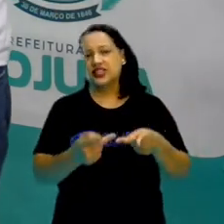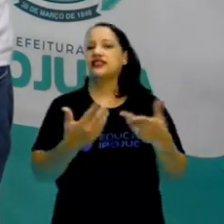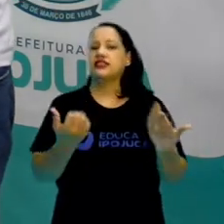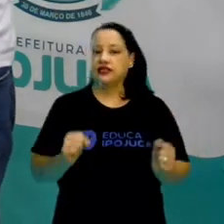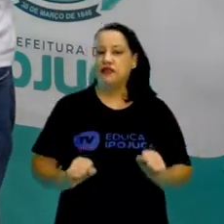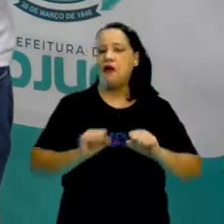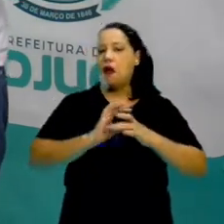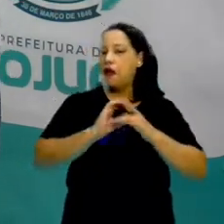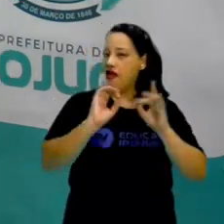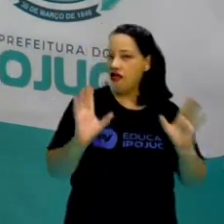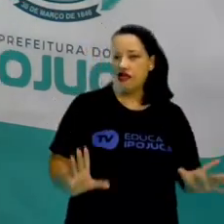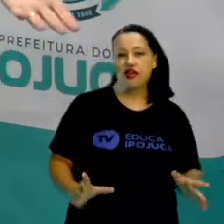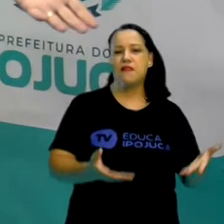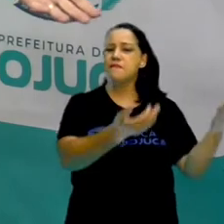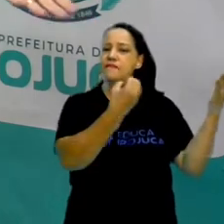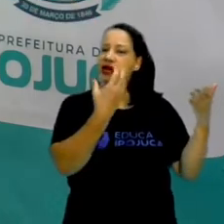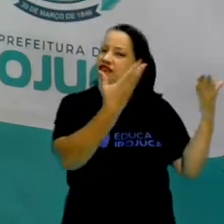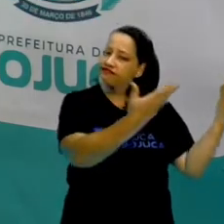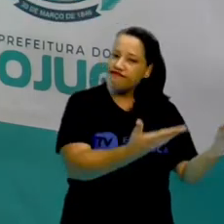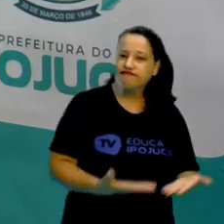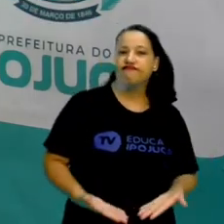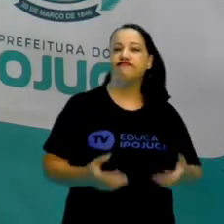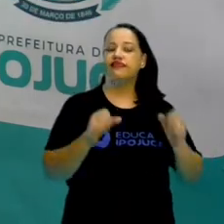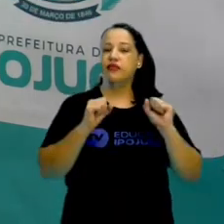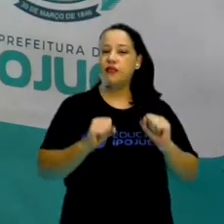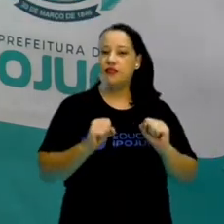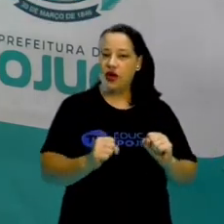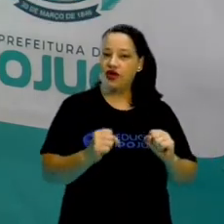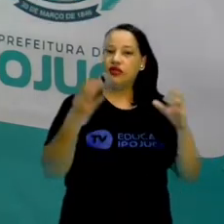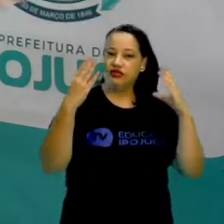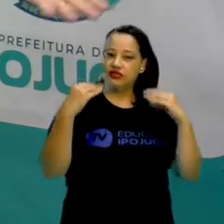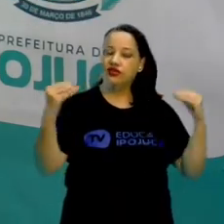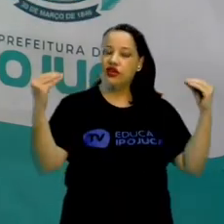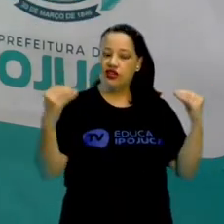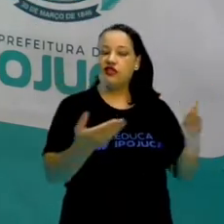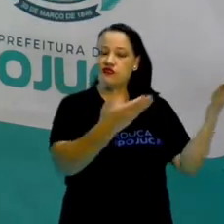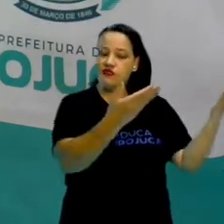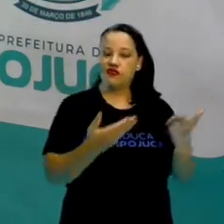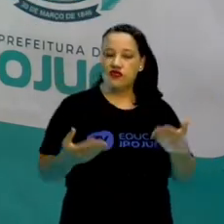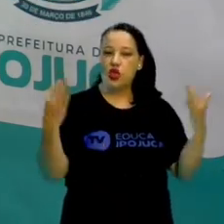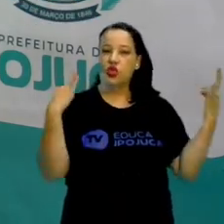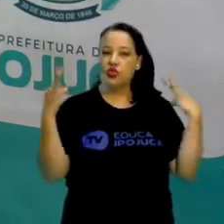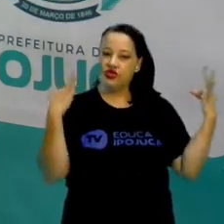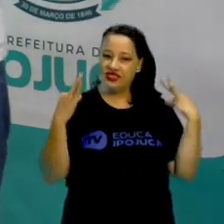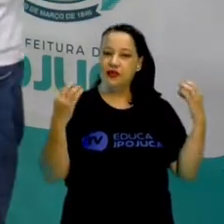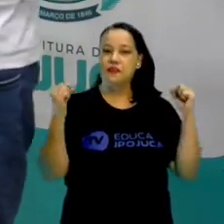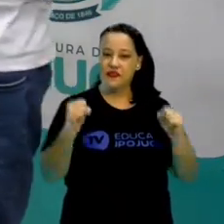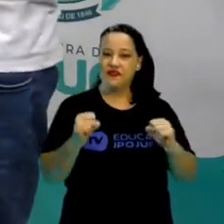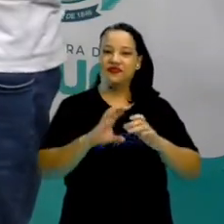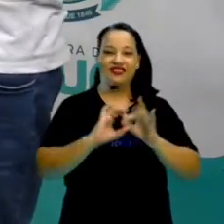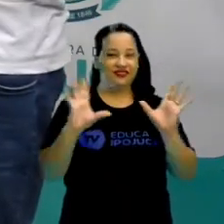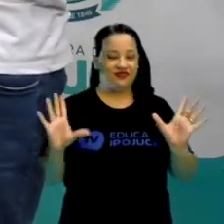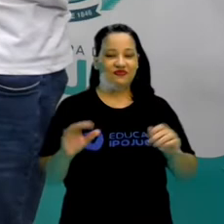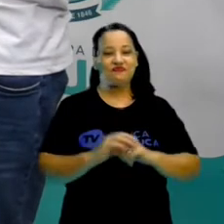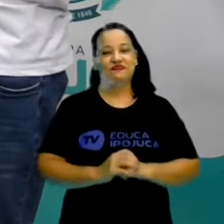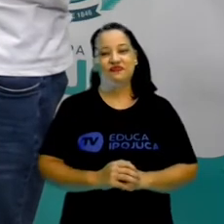Galinhas como turistas serão muito bem-vindos Atualmente como turistas serão todos muito bem-vindos, tá bem, pessoal? Bom,